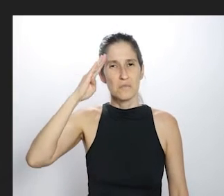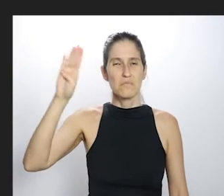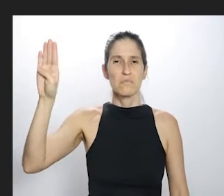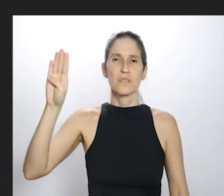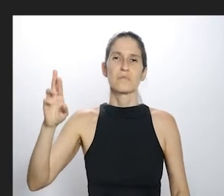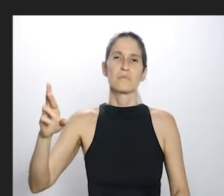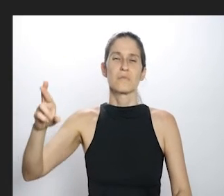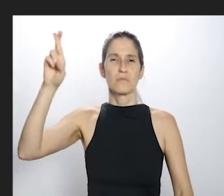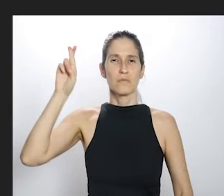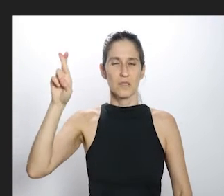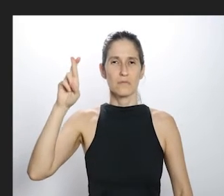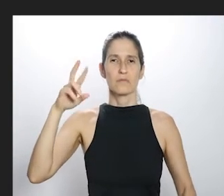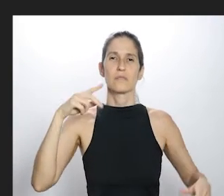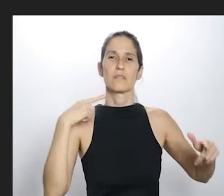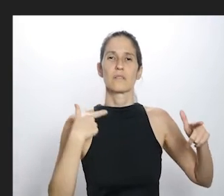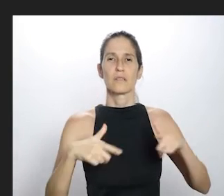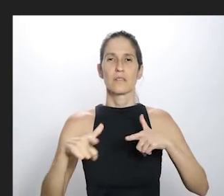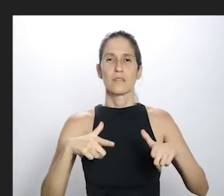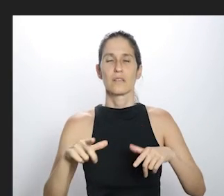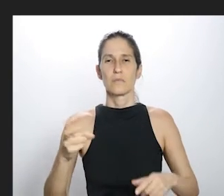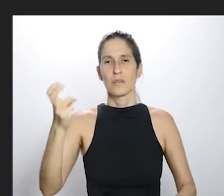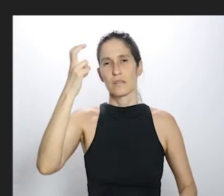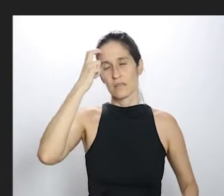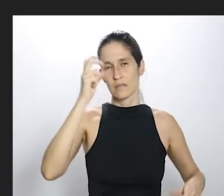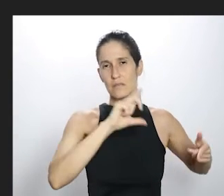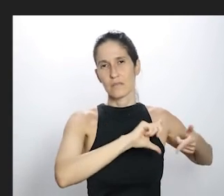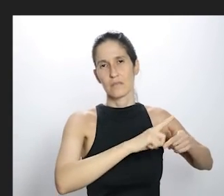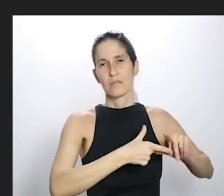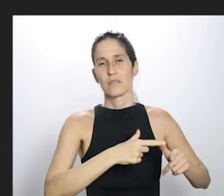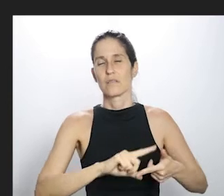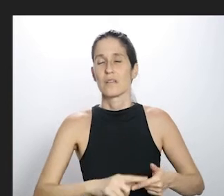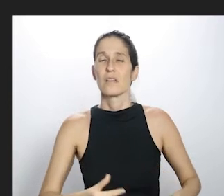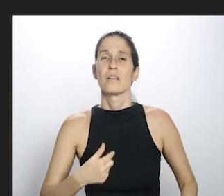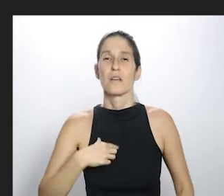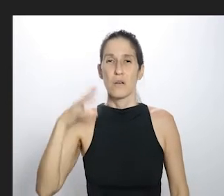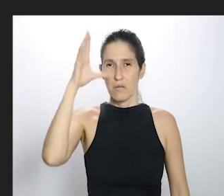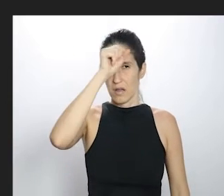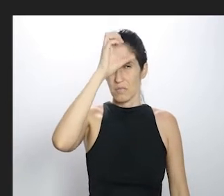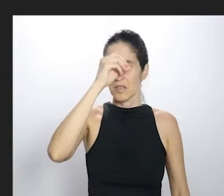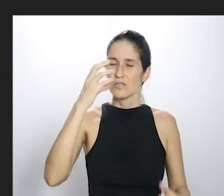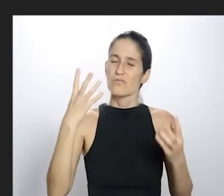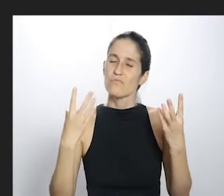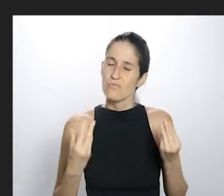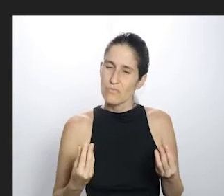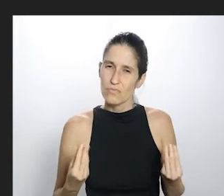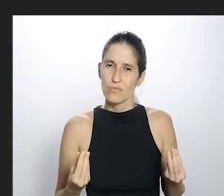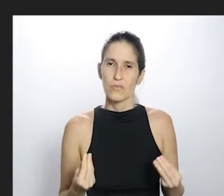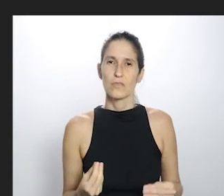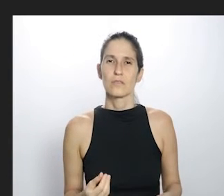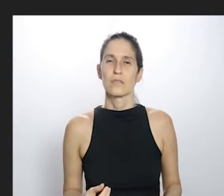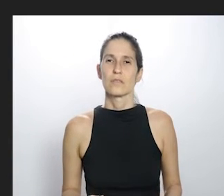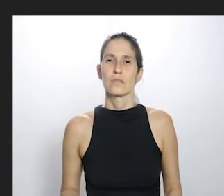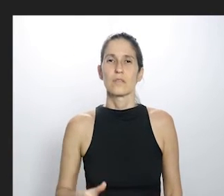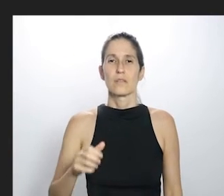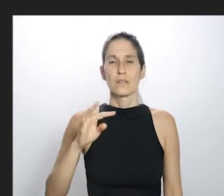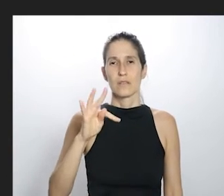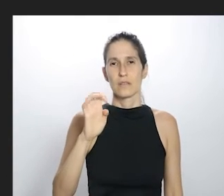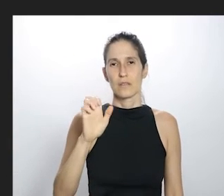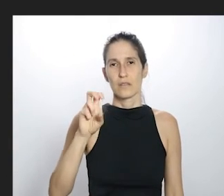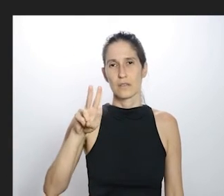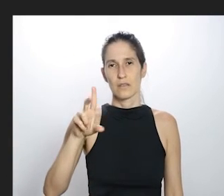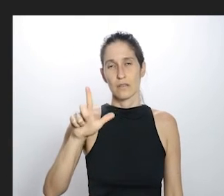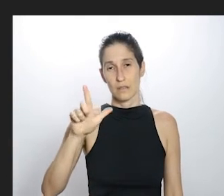da cultura tradicional, essas protagonistas mulheres, eu aprendi muito com a Thelma, eu quero agradecer demais, ela trouxe